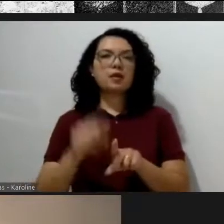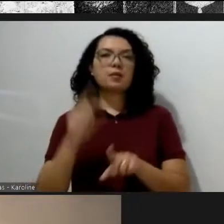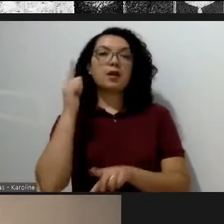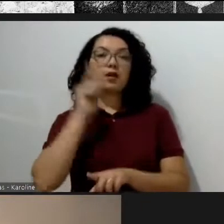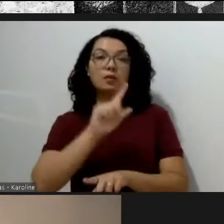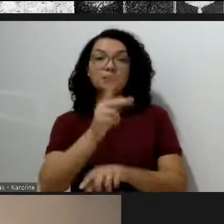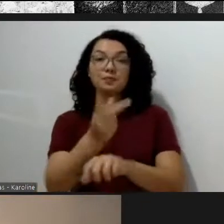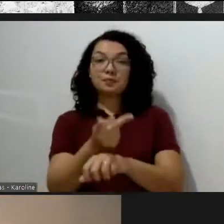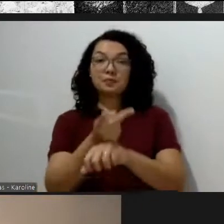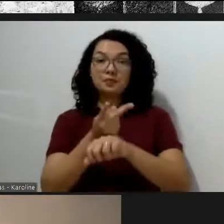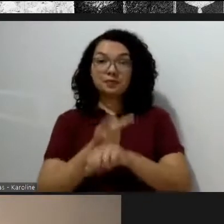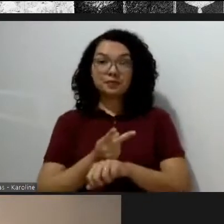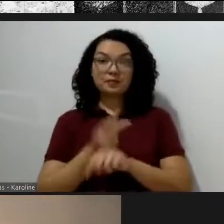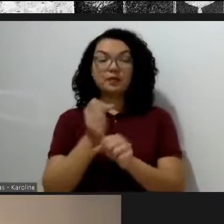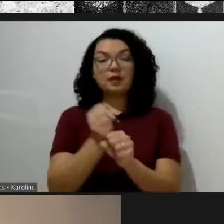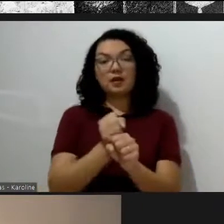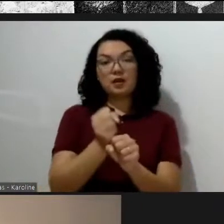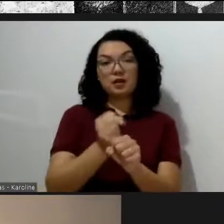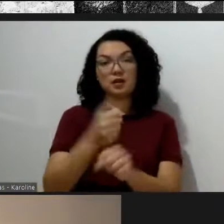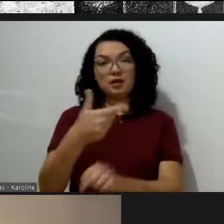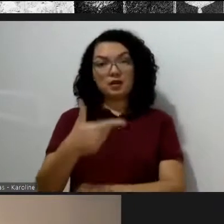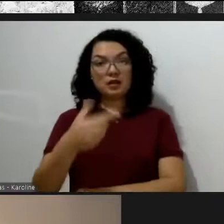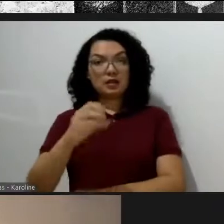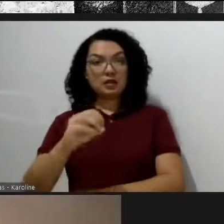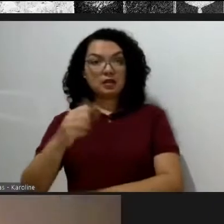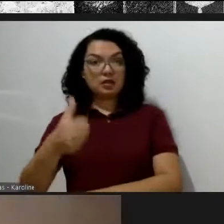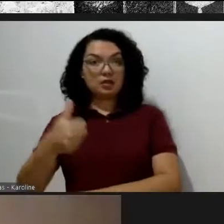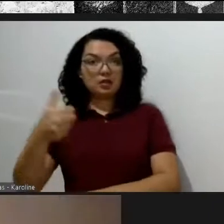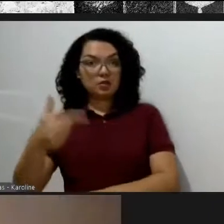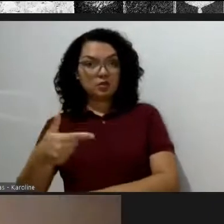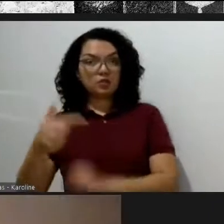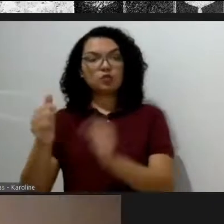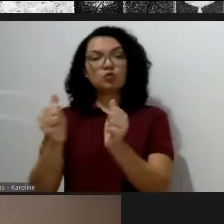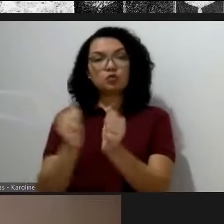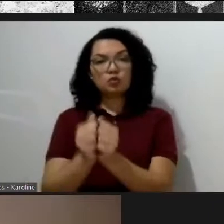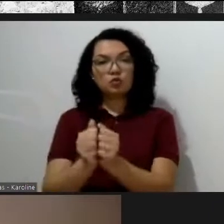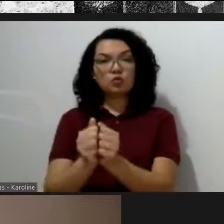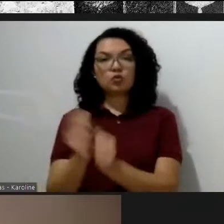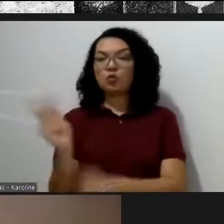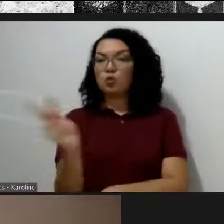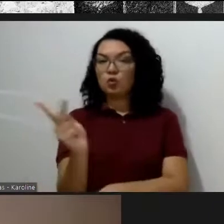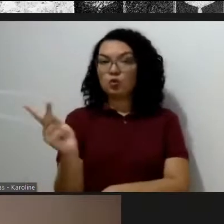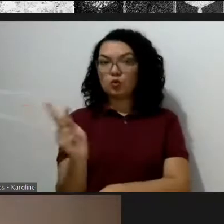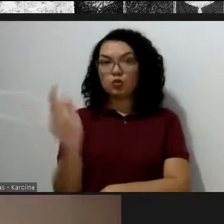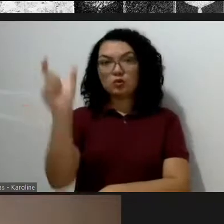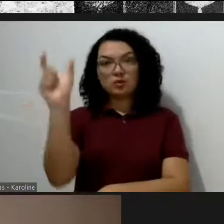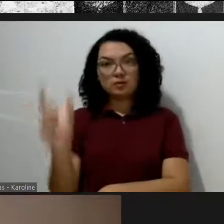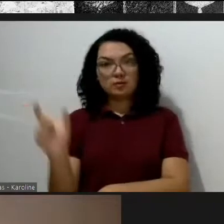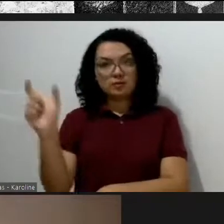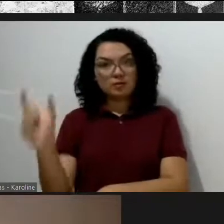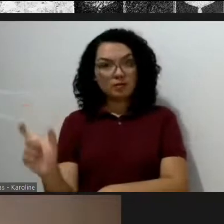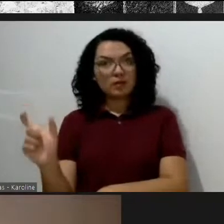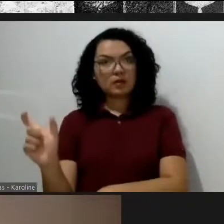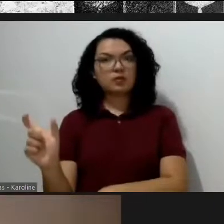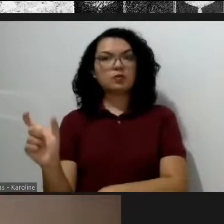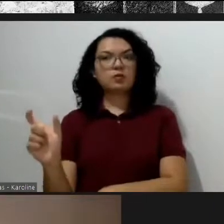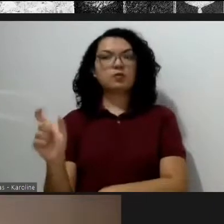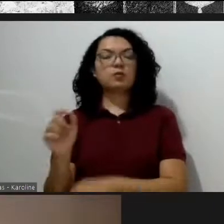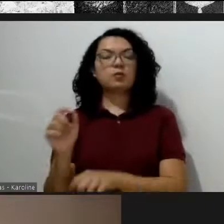junto a Alberto Moleto e Cecília Puga, que se encontra atualmente em construção.